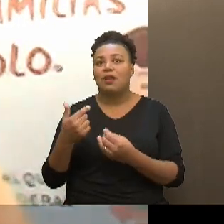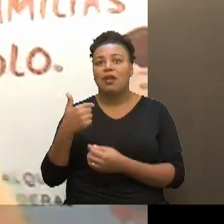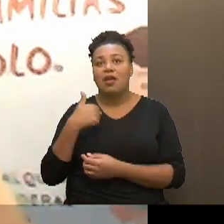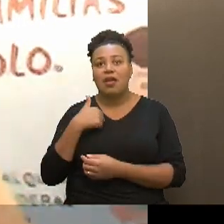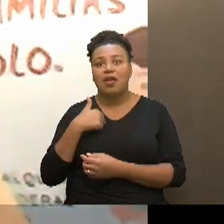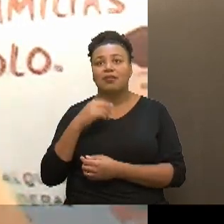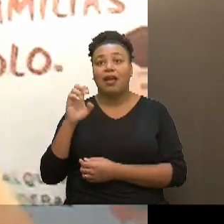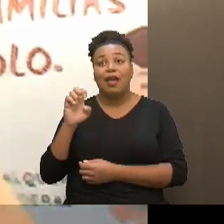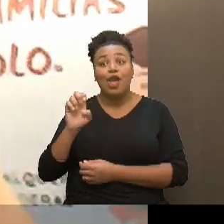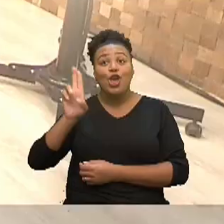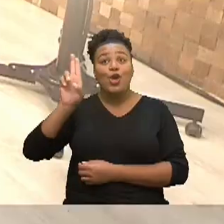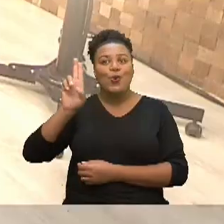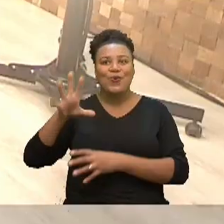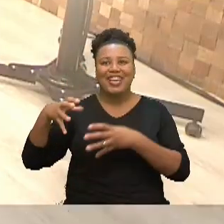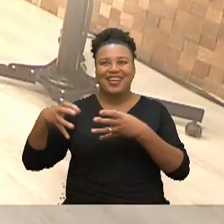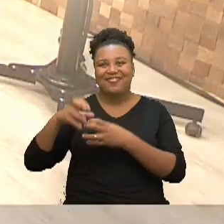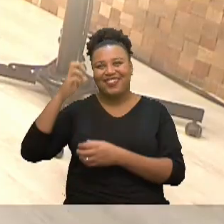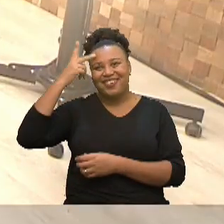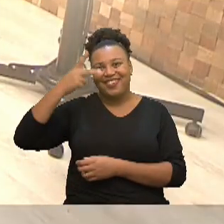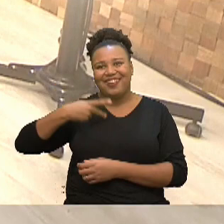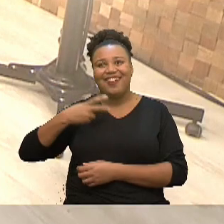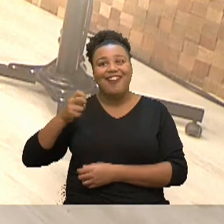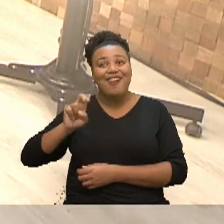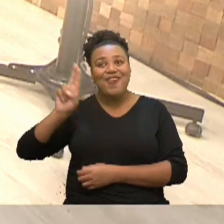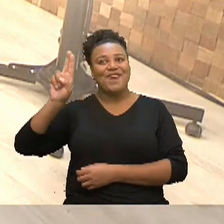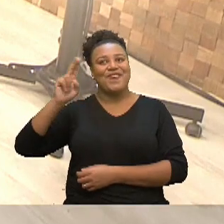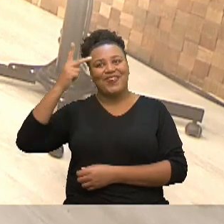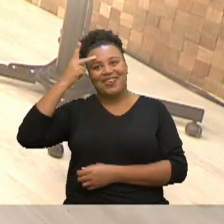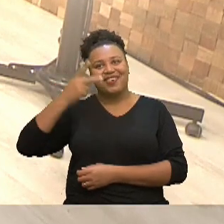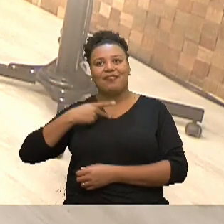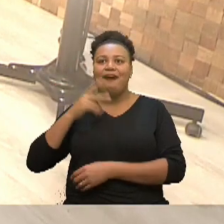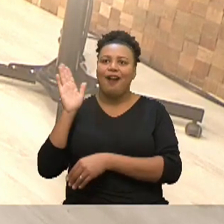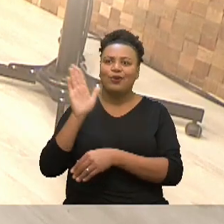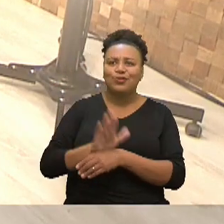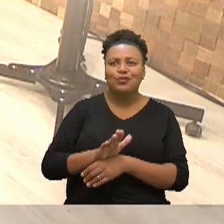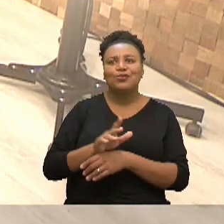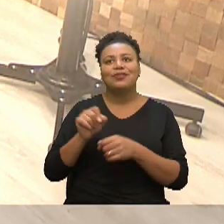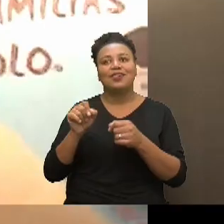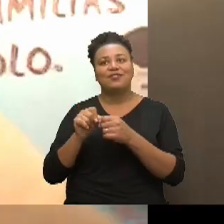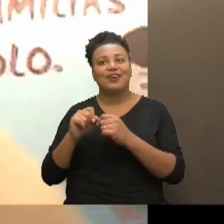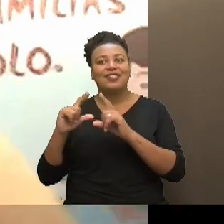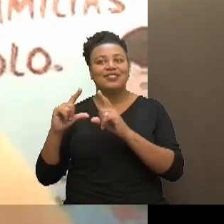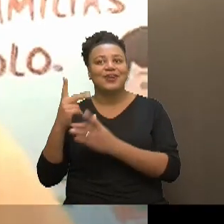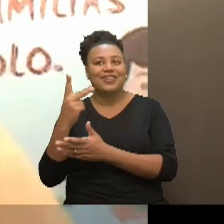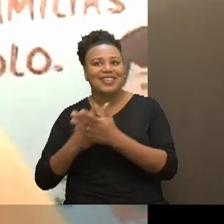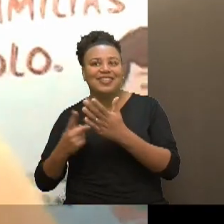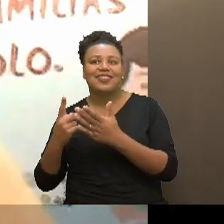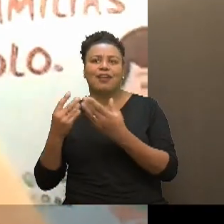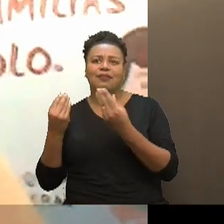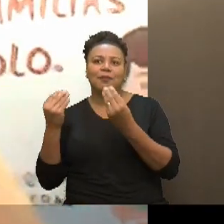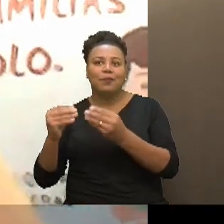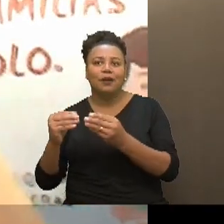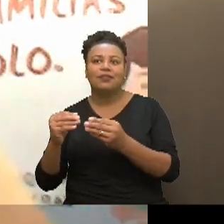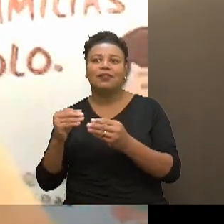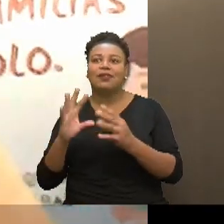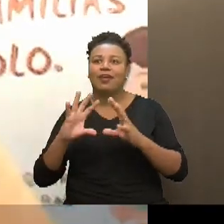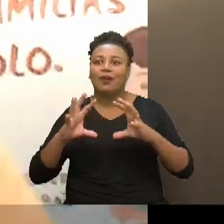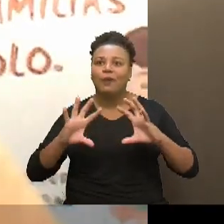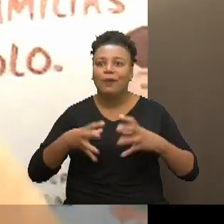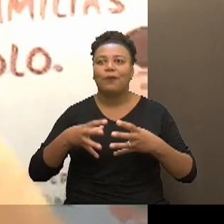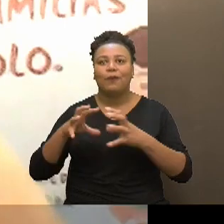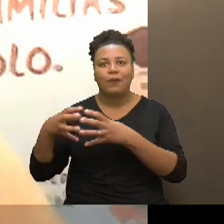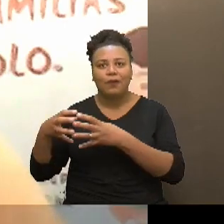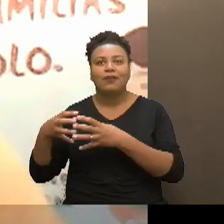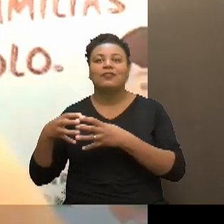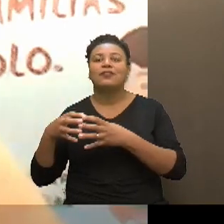Eu Keep né a equipe tem uma equipe que ajuda outra que faz o card outra que vai lá e coloca na internet né e